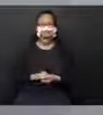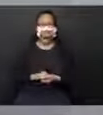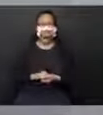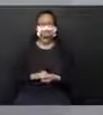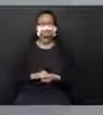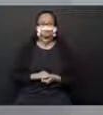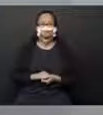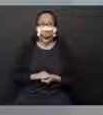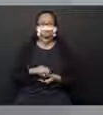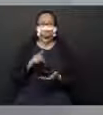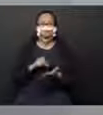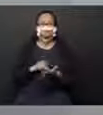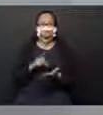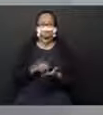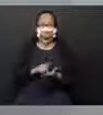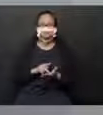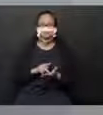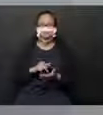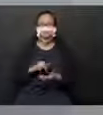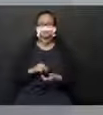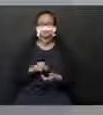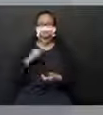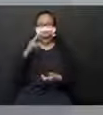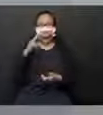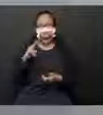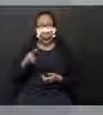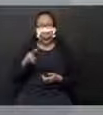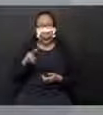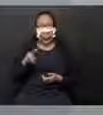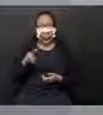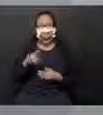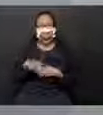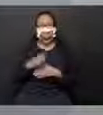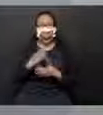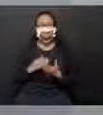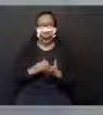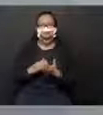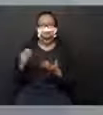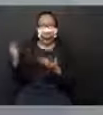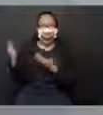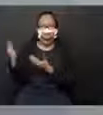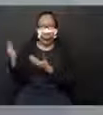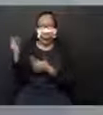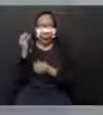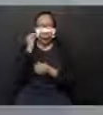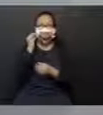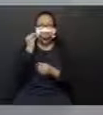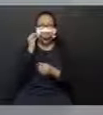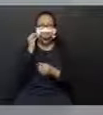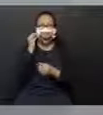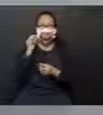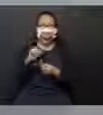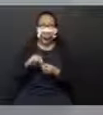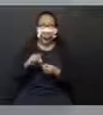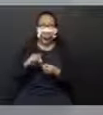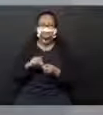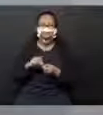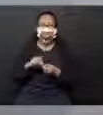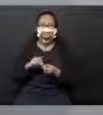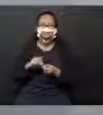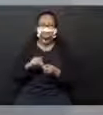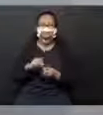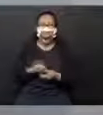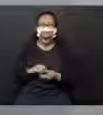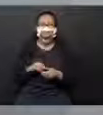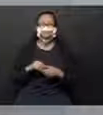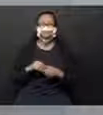Isto mesmo. Então, nós podemos ver tudo isso aqui, na experiência que nós acabamos de fazer. Perceberam?